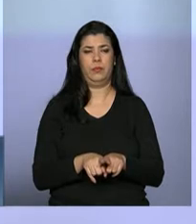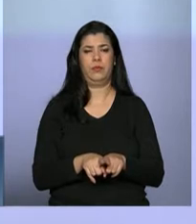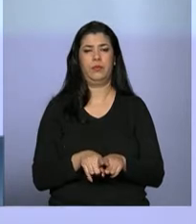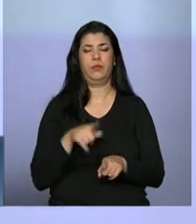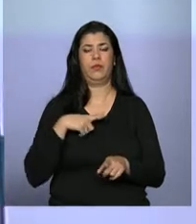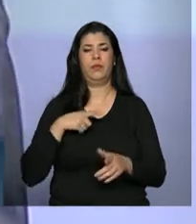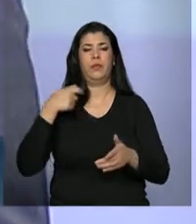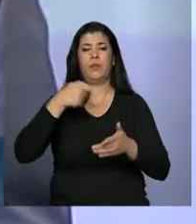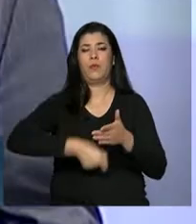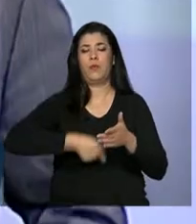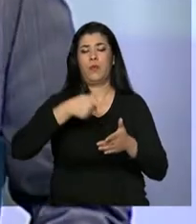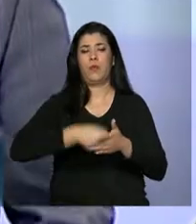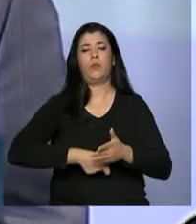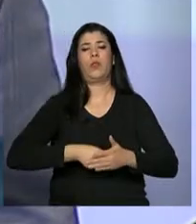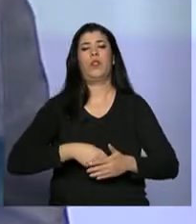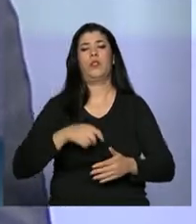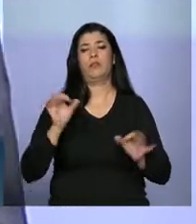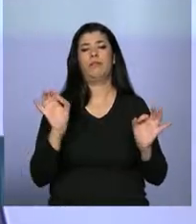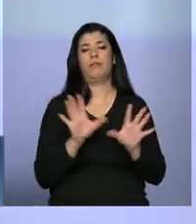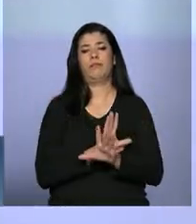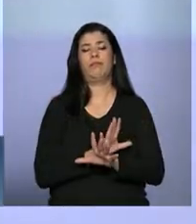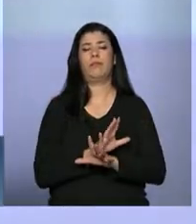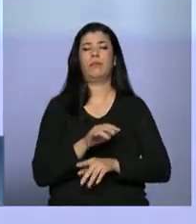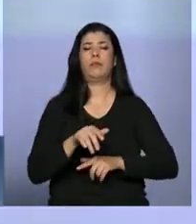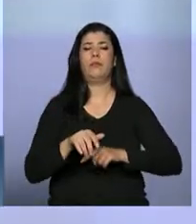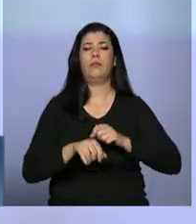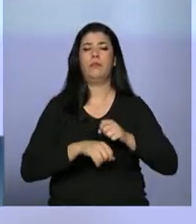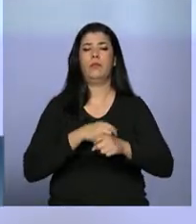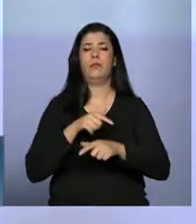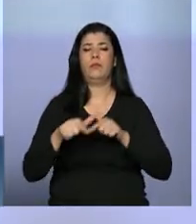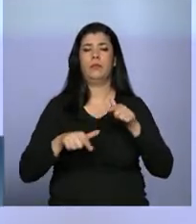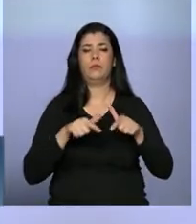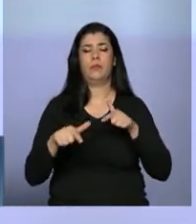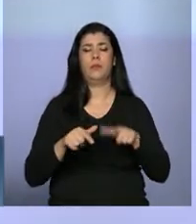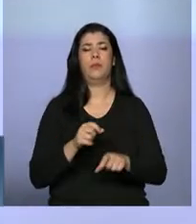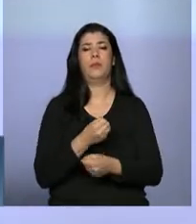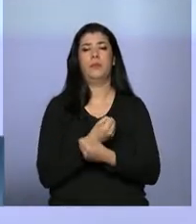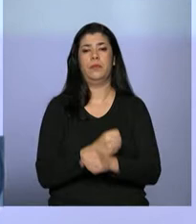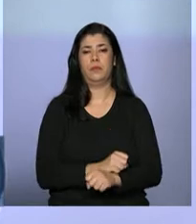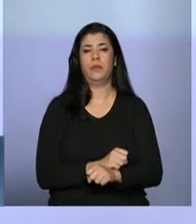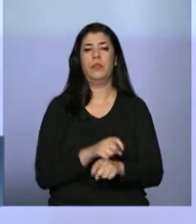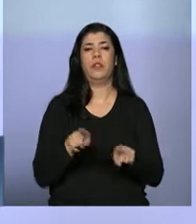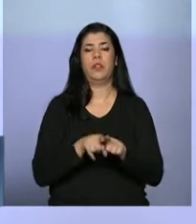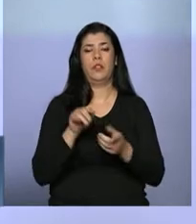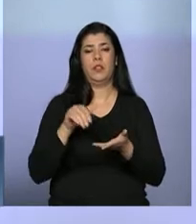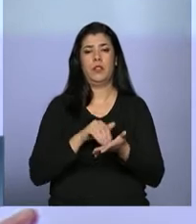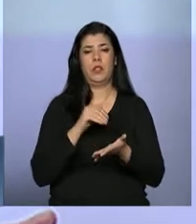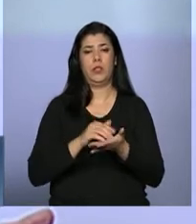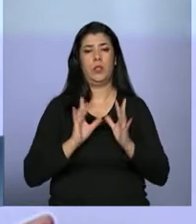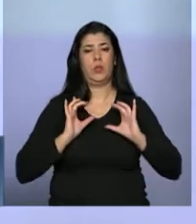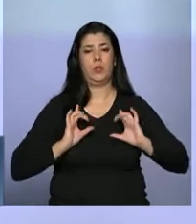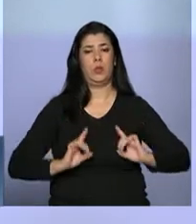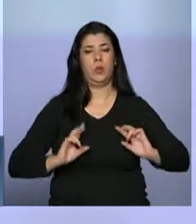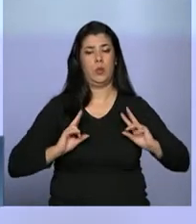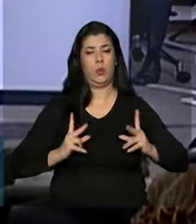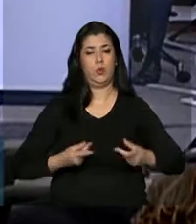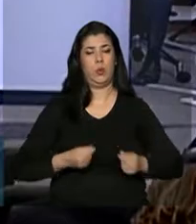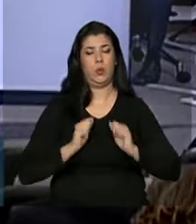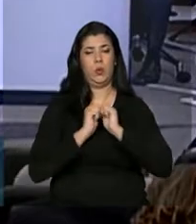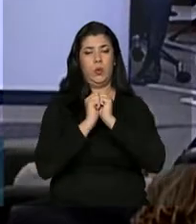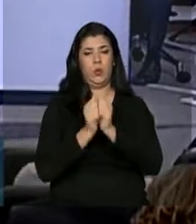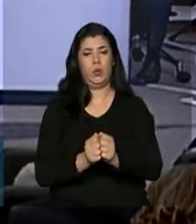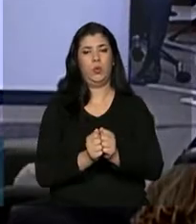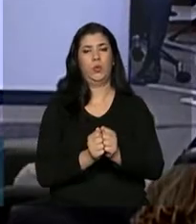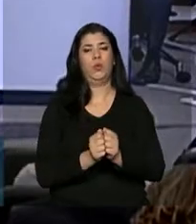neste enfrentamento ao trabalho escravo contemporâneo. Secretaria de Direitos Humanos, junto com o Ministério do Trabalho e